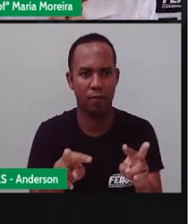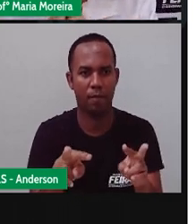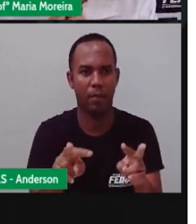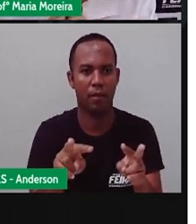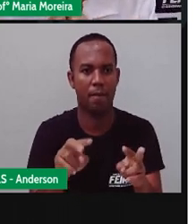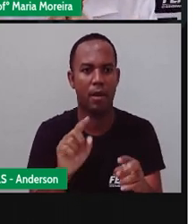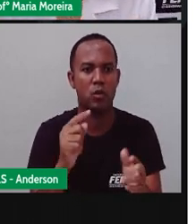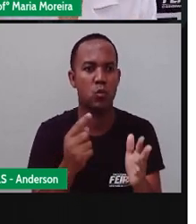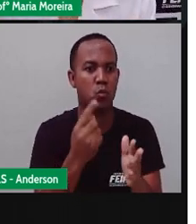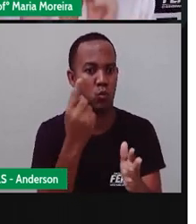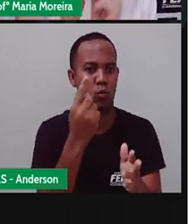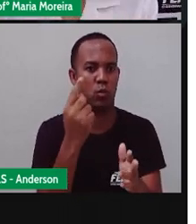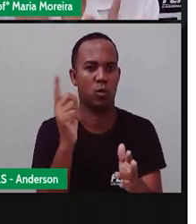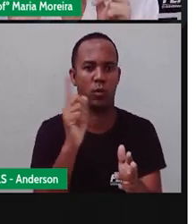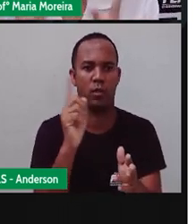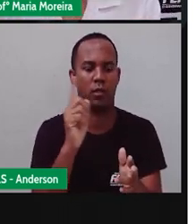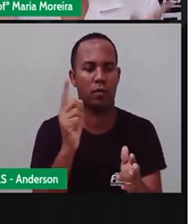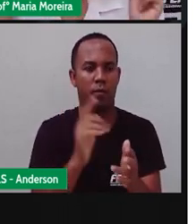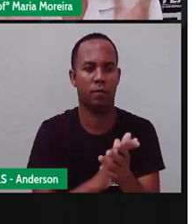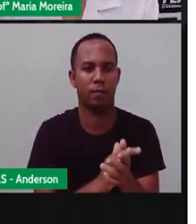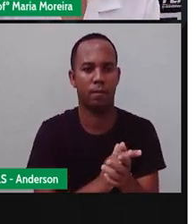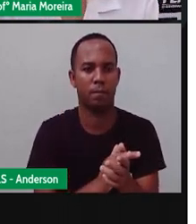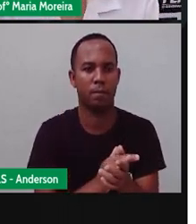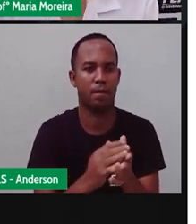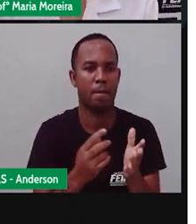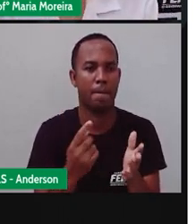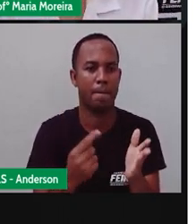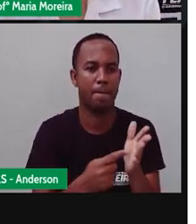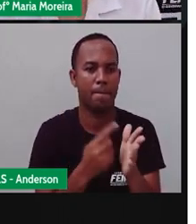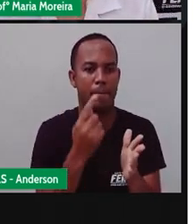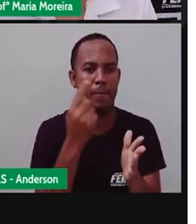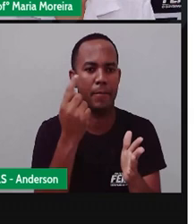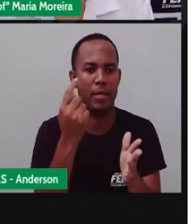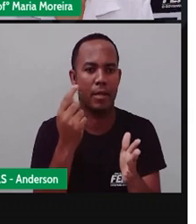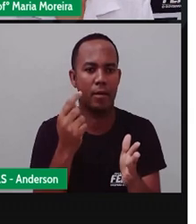não o único, né? A princípio, eu vou olhar.